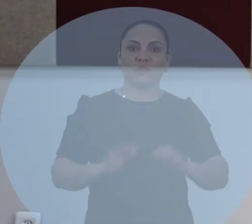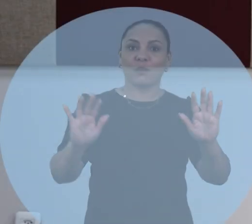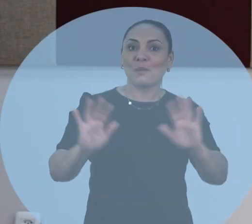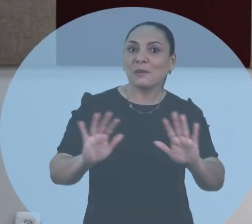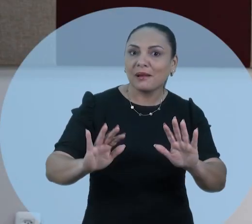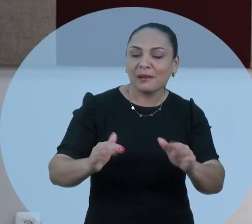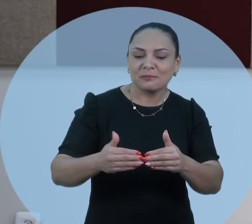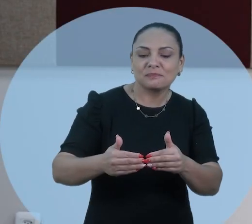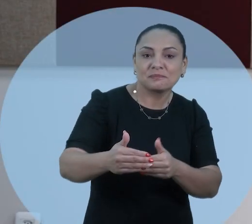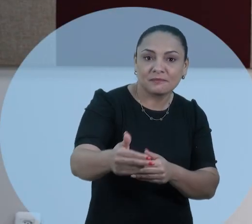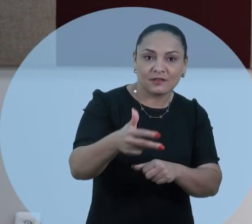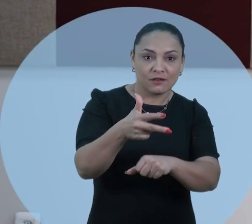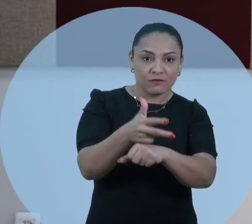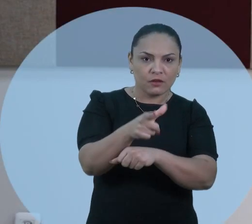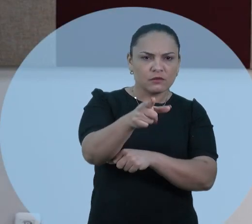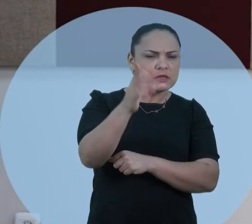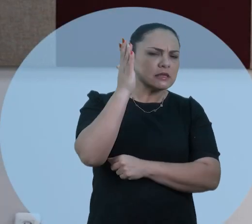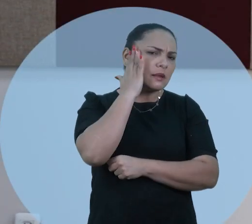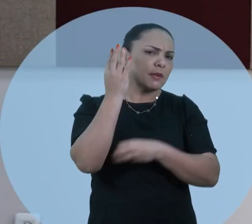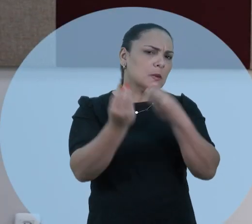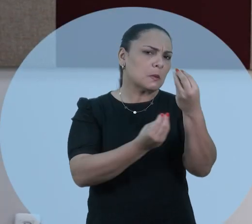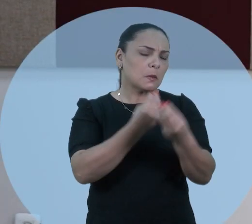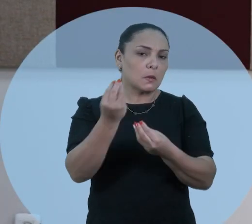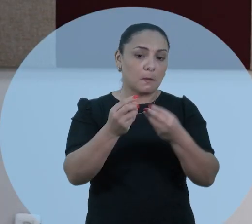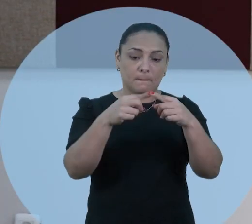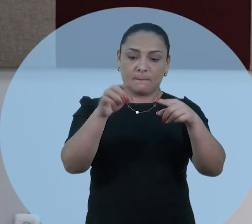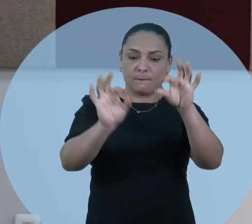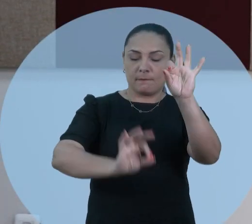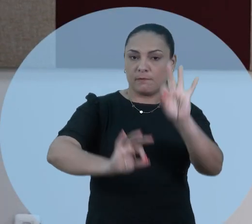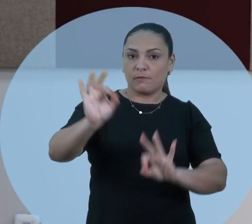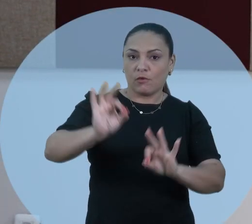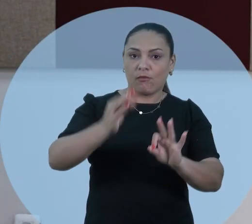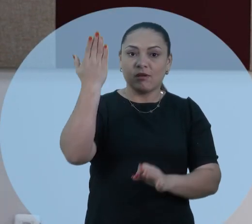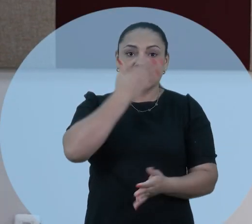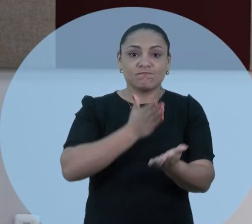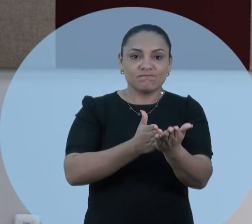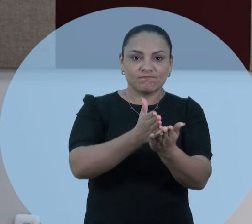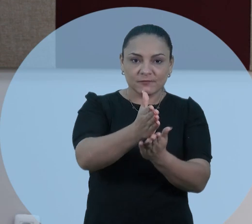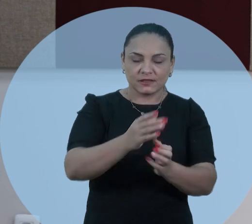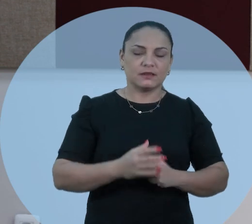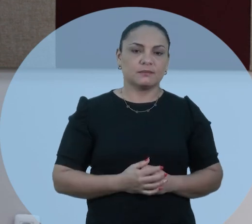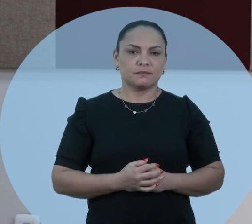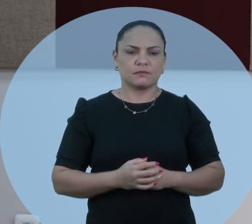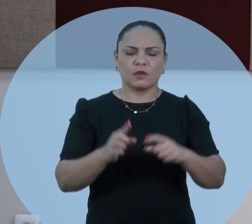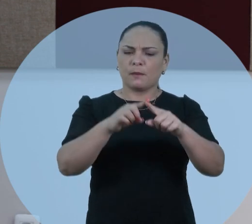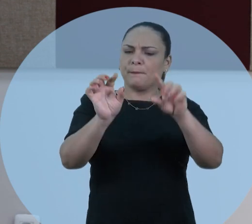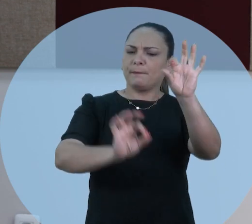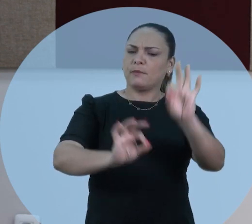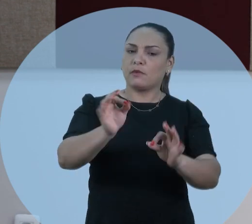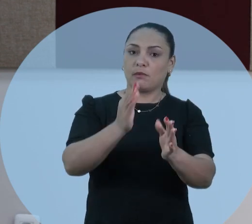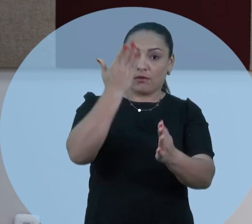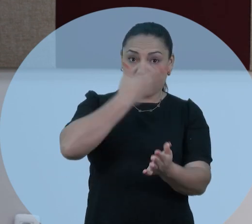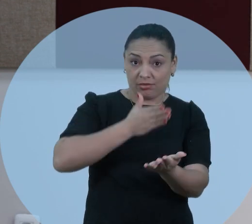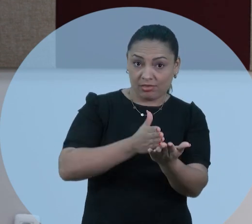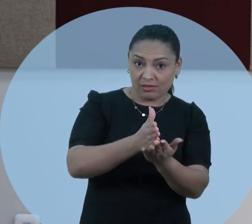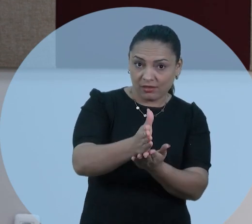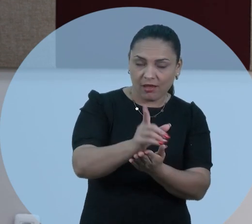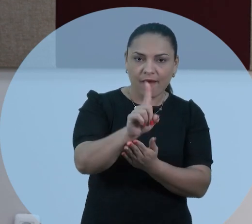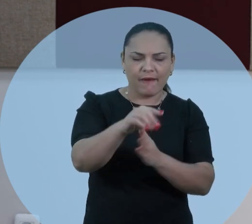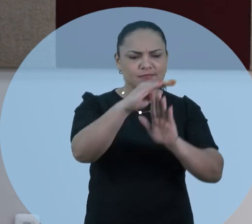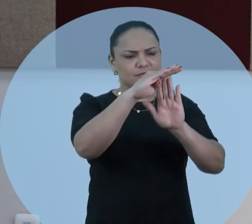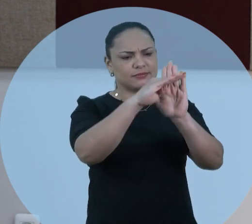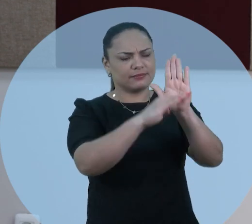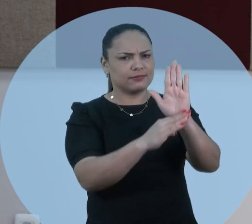Olá, neste vídeo você vai saber um pouco mais o que é o Programa de Integridade. O Programa de Integridade é um